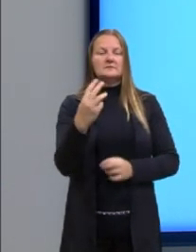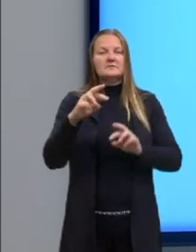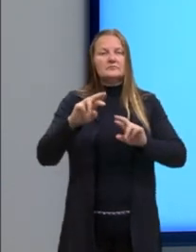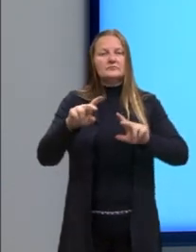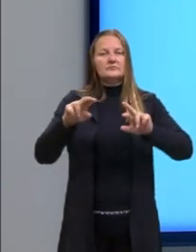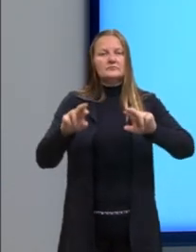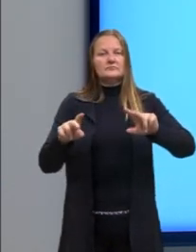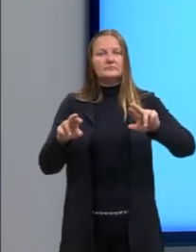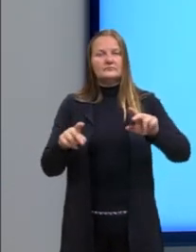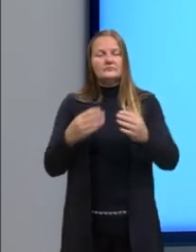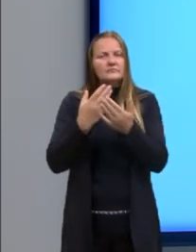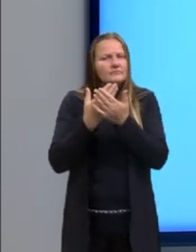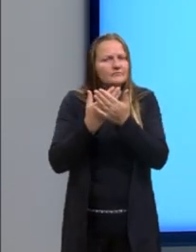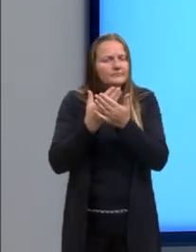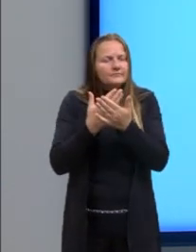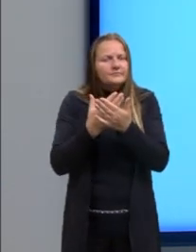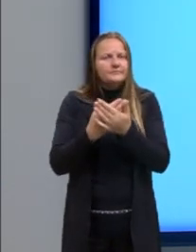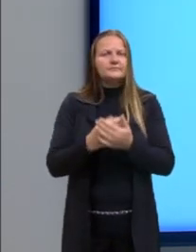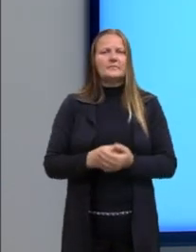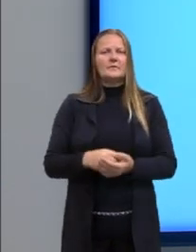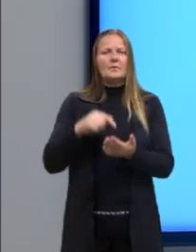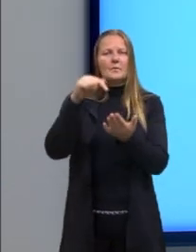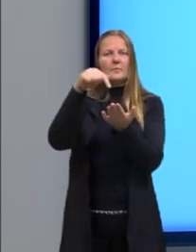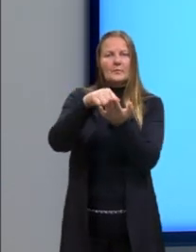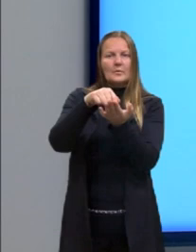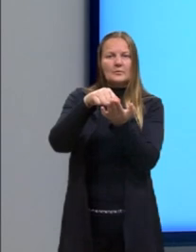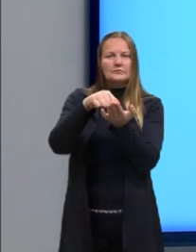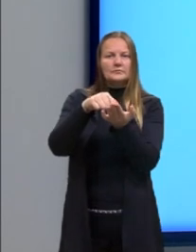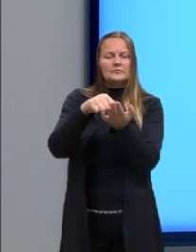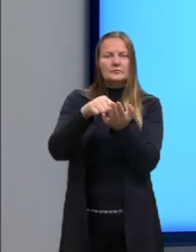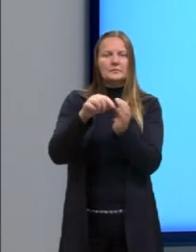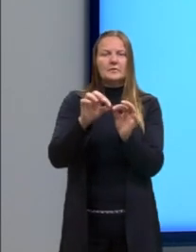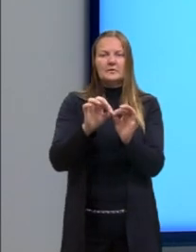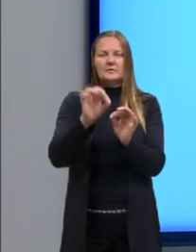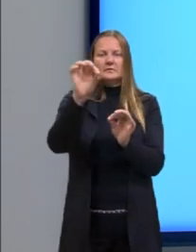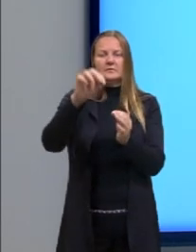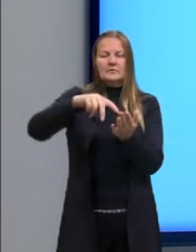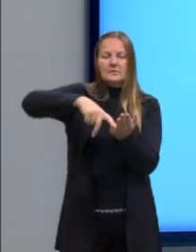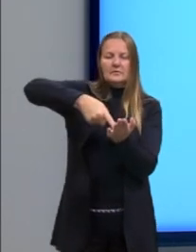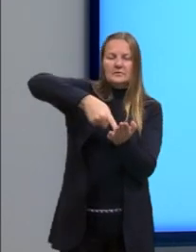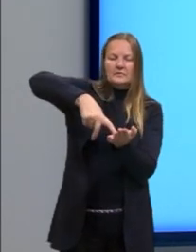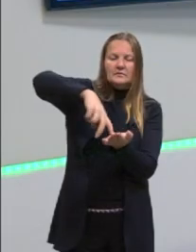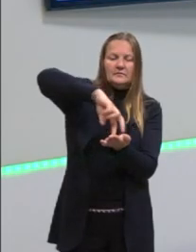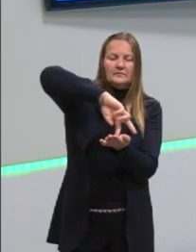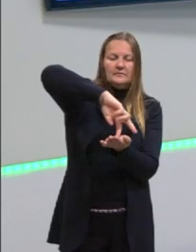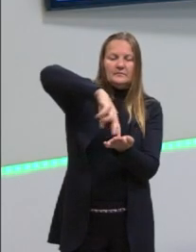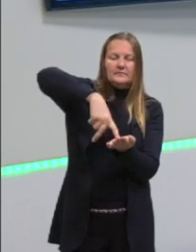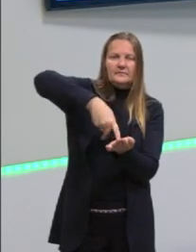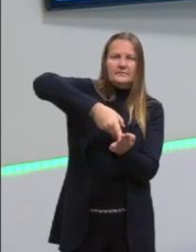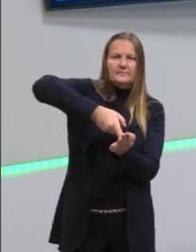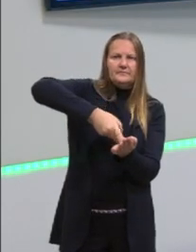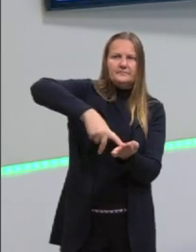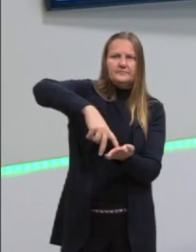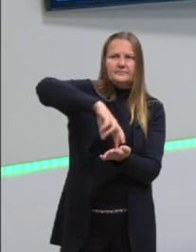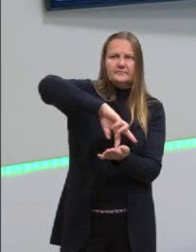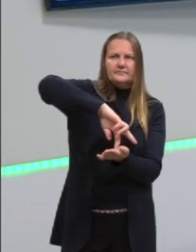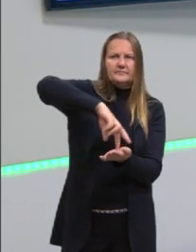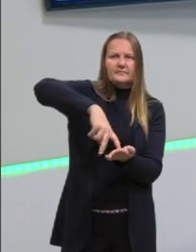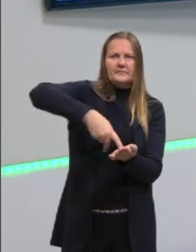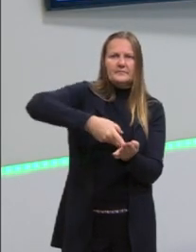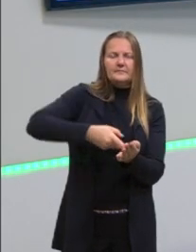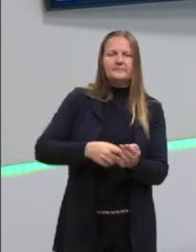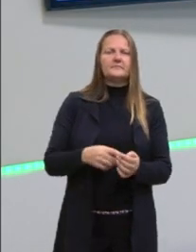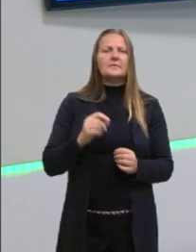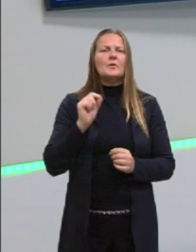a serem estudadas entre um ponto e uma circunferência. E aí, sim, remete a essa perguntinha que eu fiz para